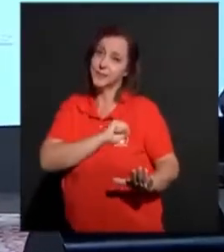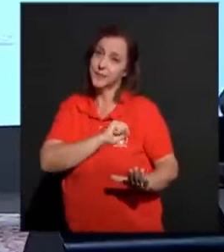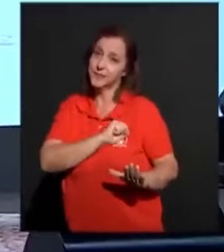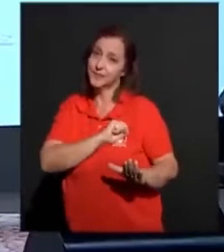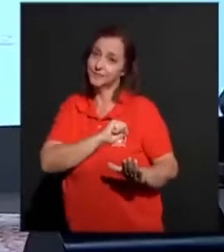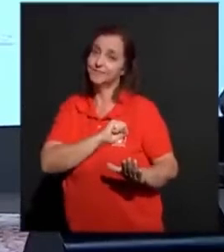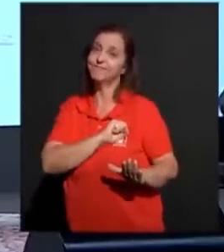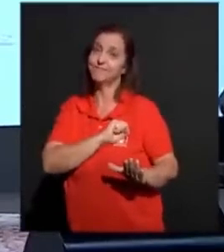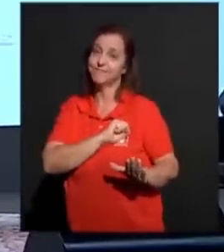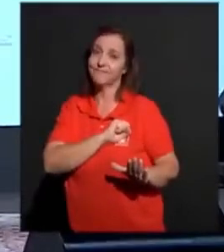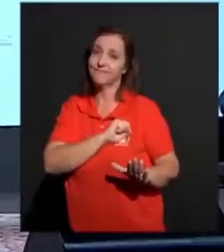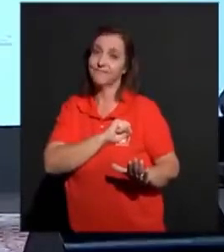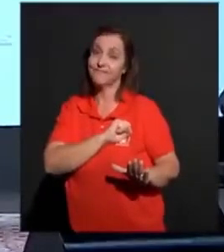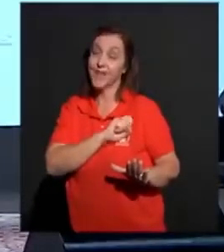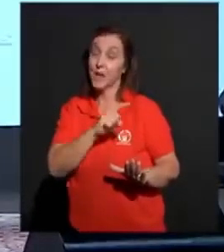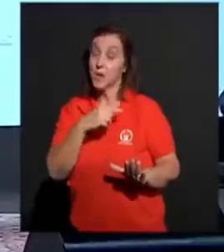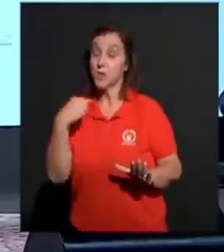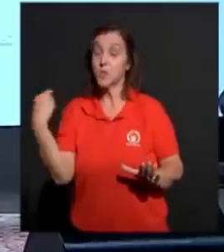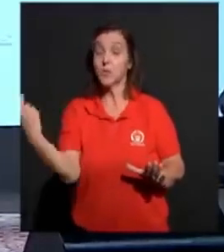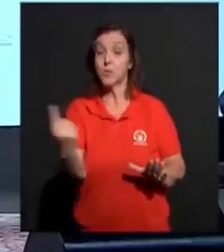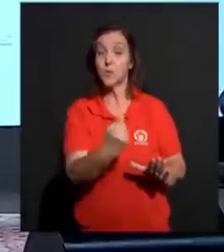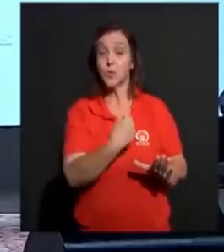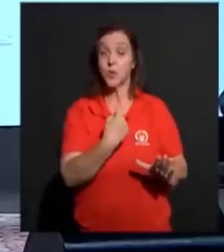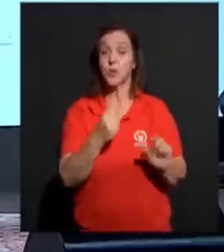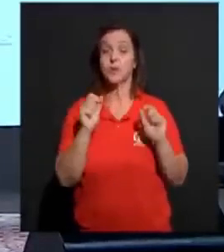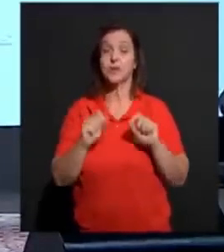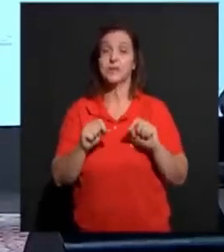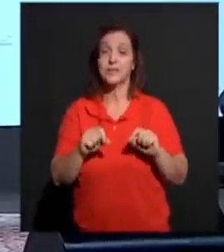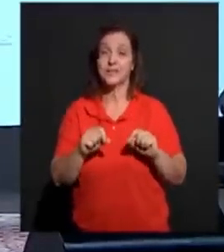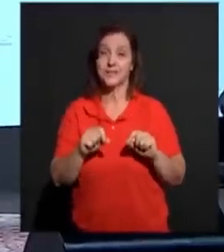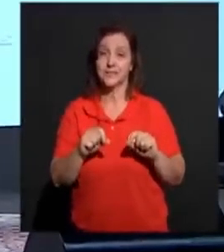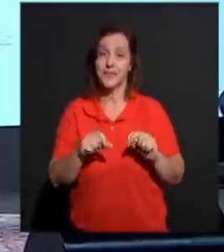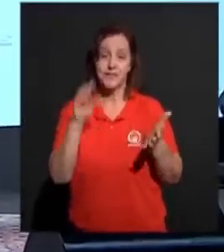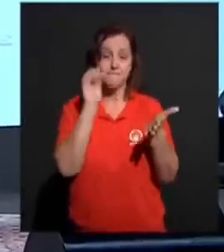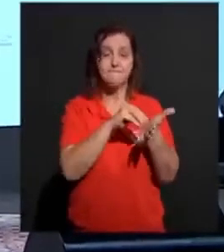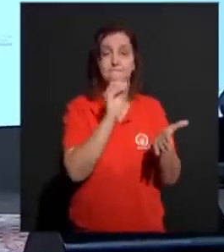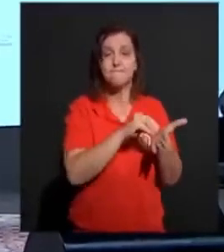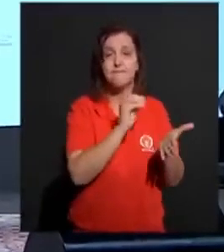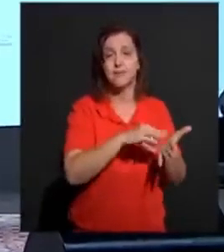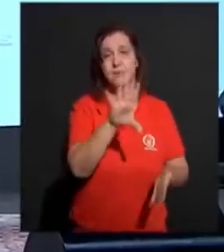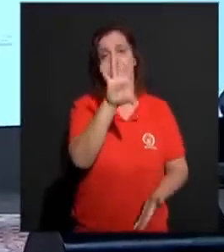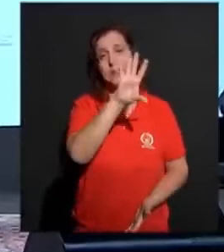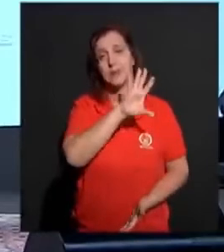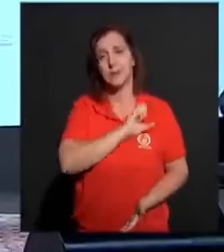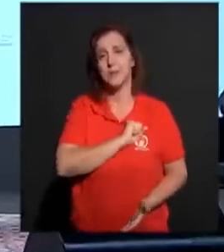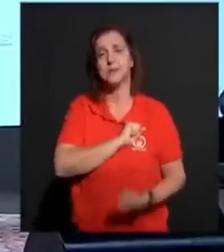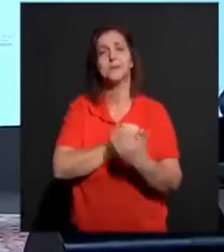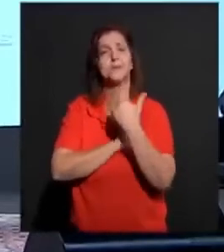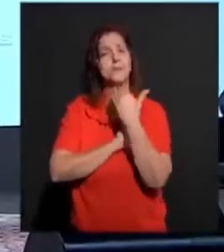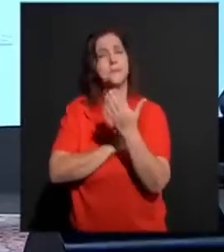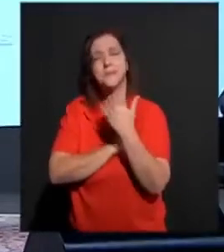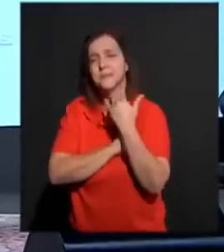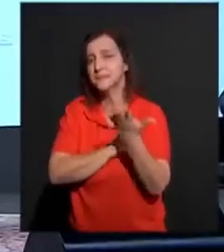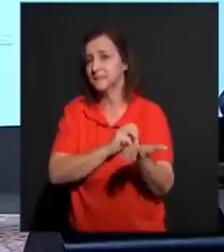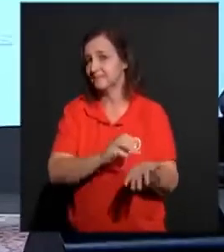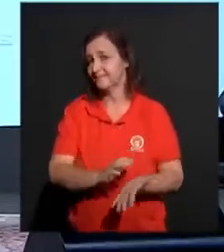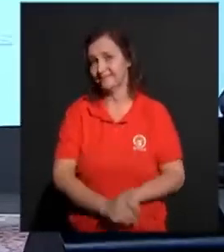De tudo que fazemos aqui. Se não tiver amor. Não adianta.